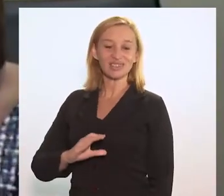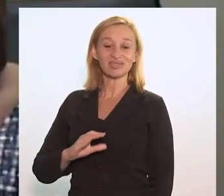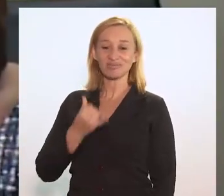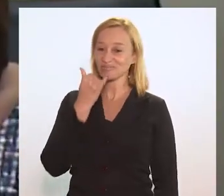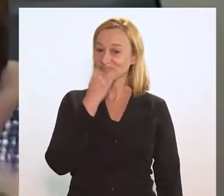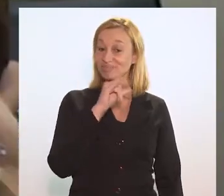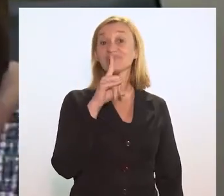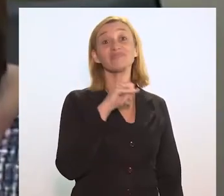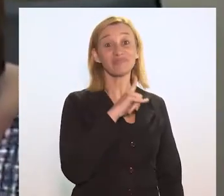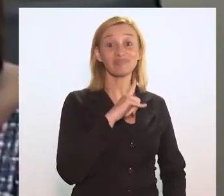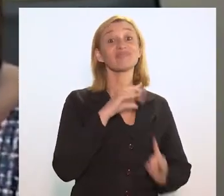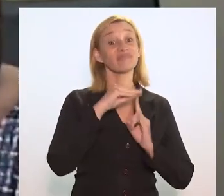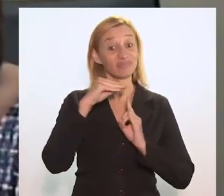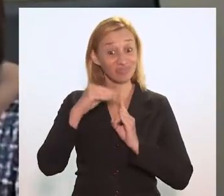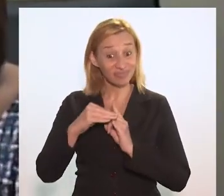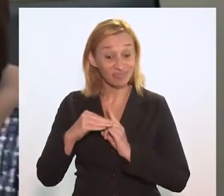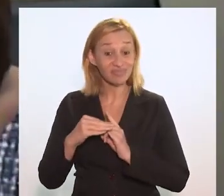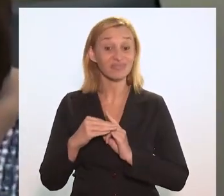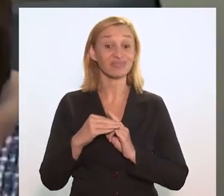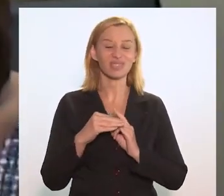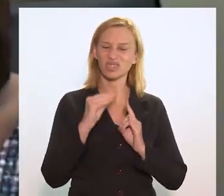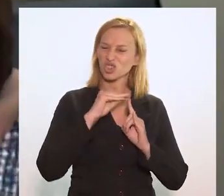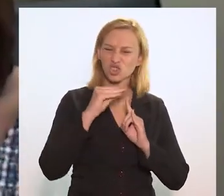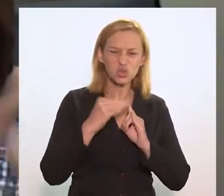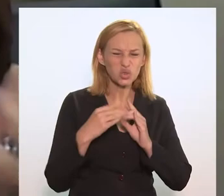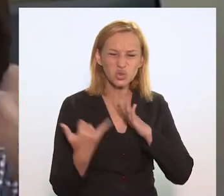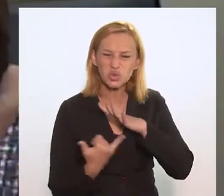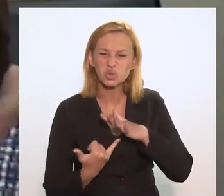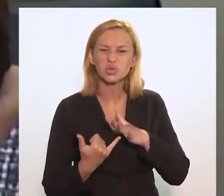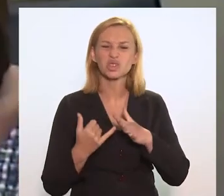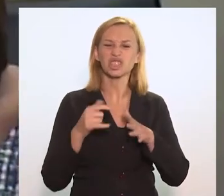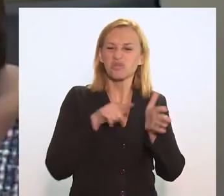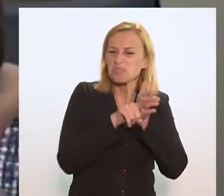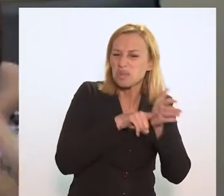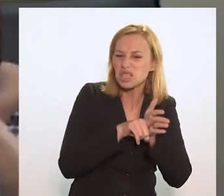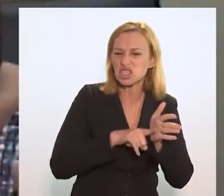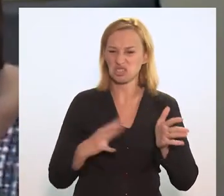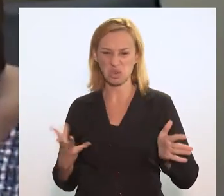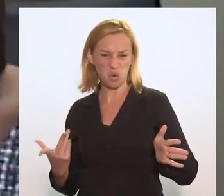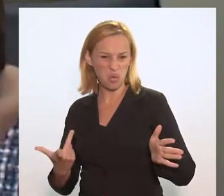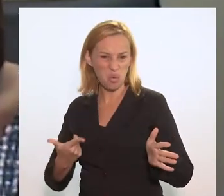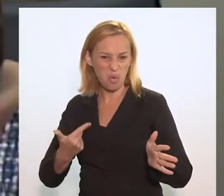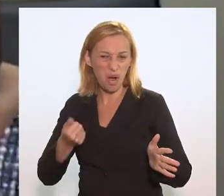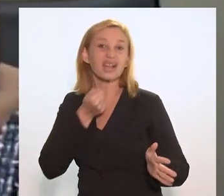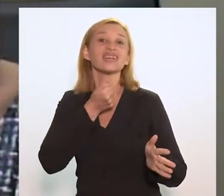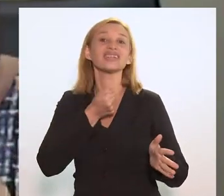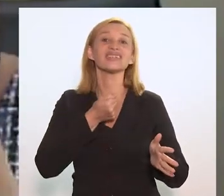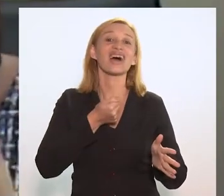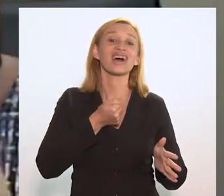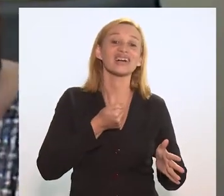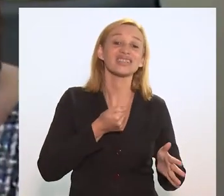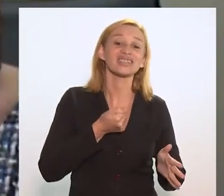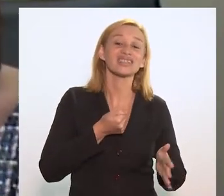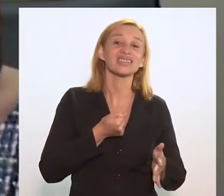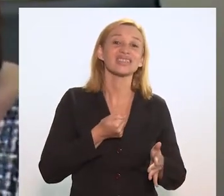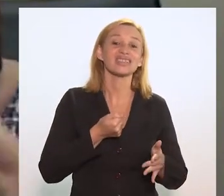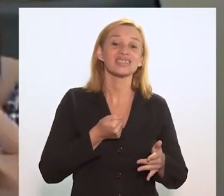fluminentes, temos da Fiocruz, esse instituto de pesquisa de excelência, que é